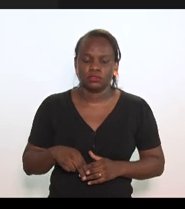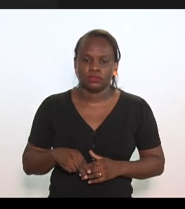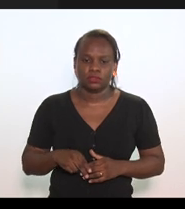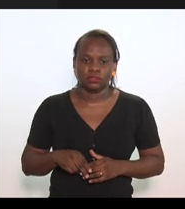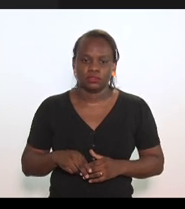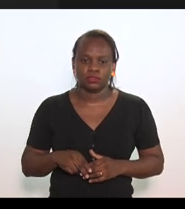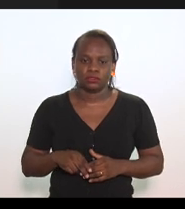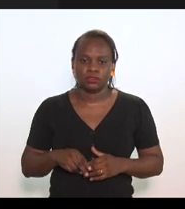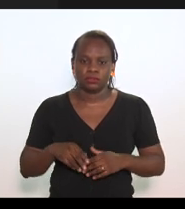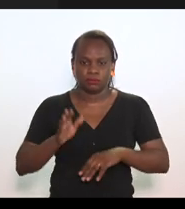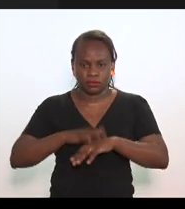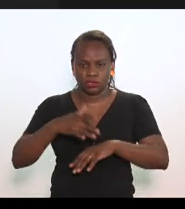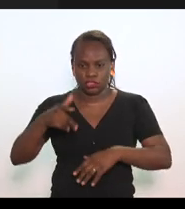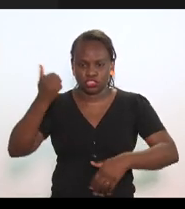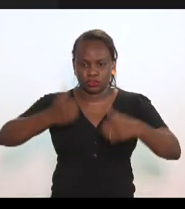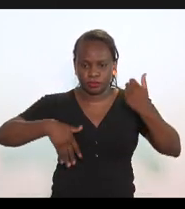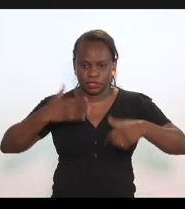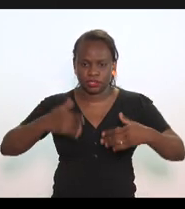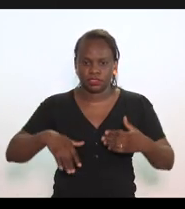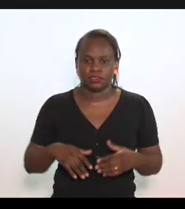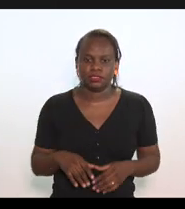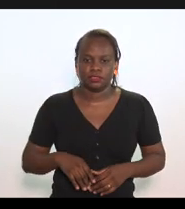faça os seus comentários.